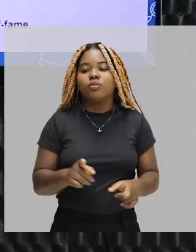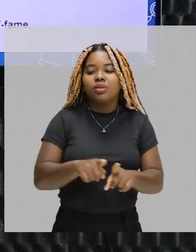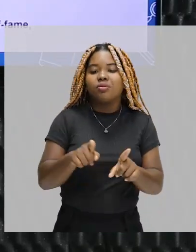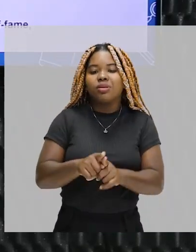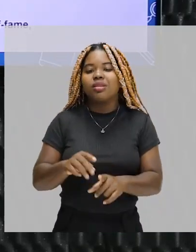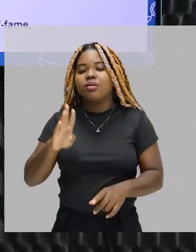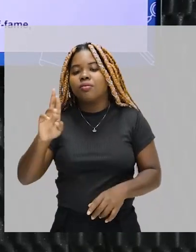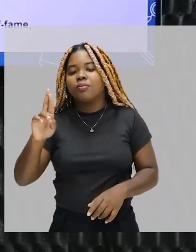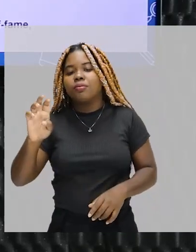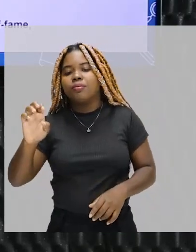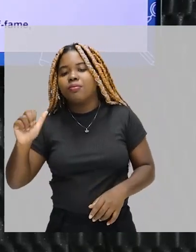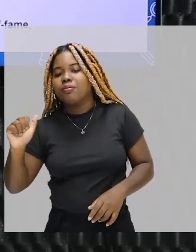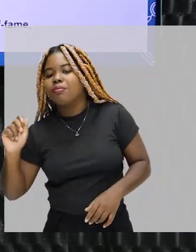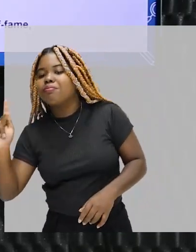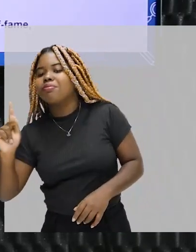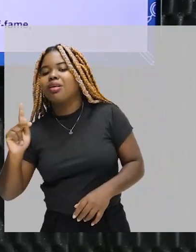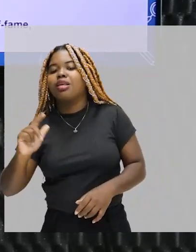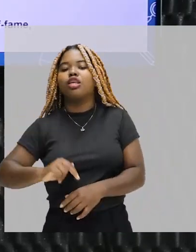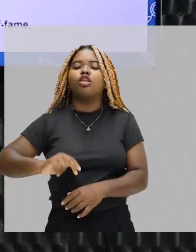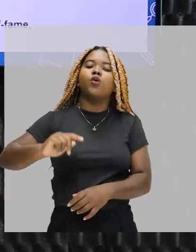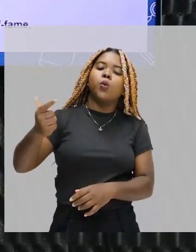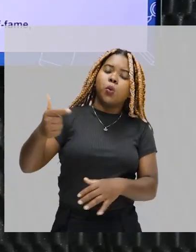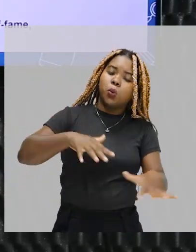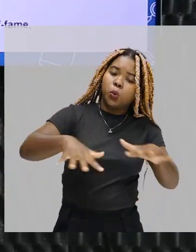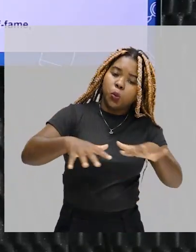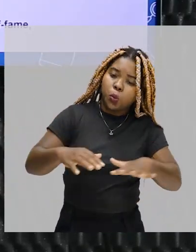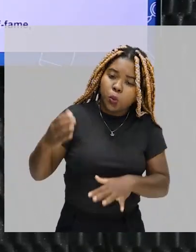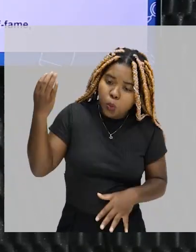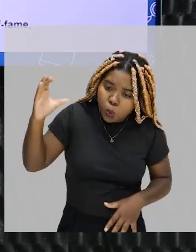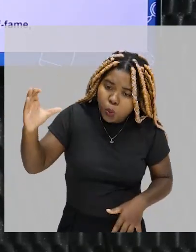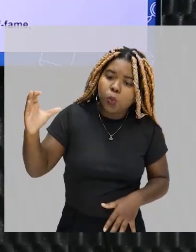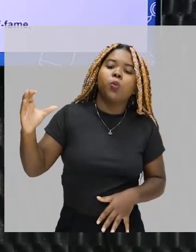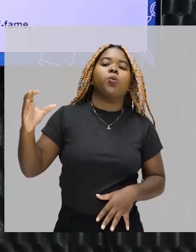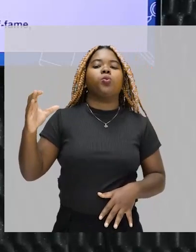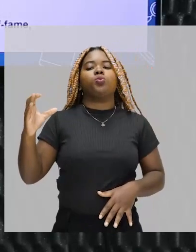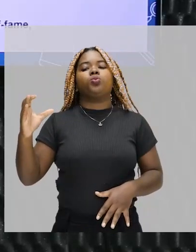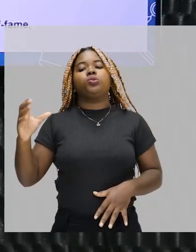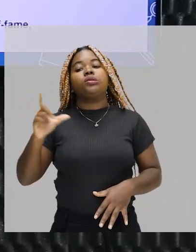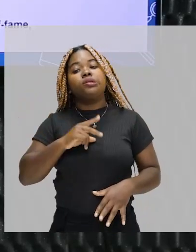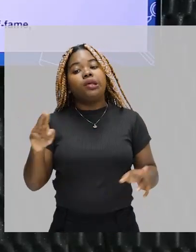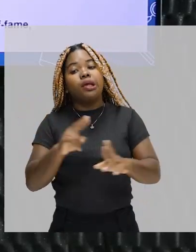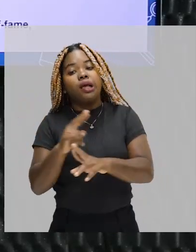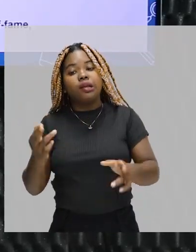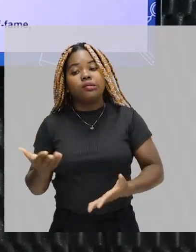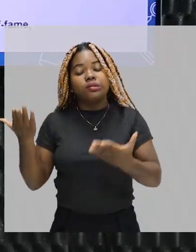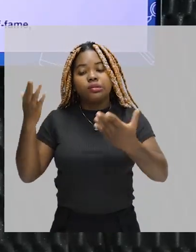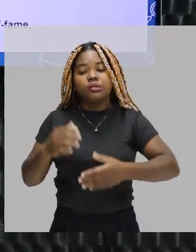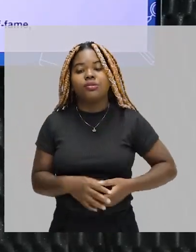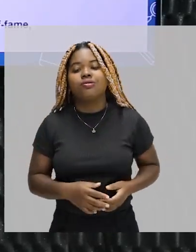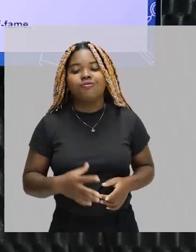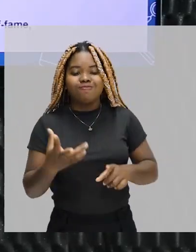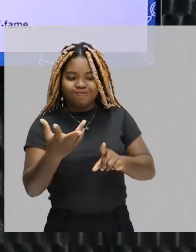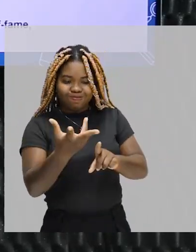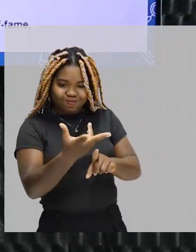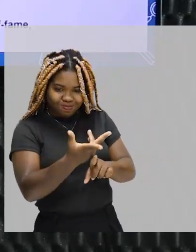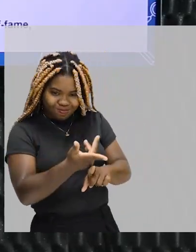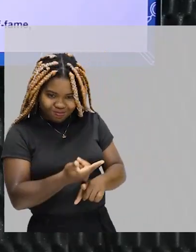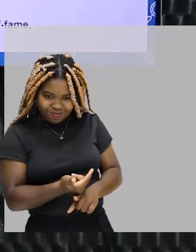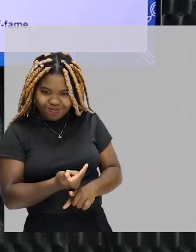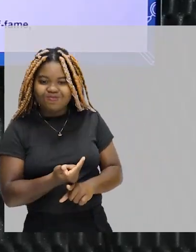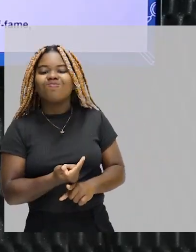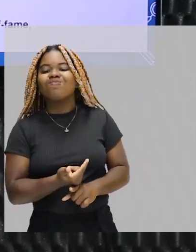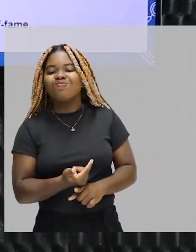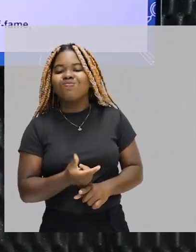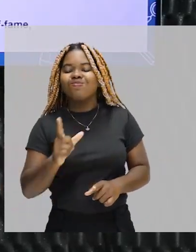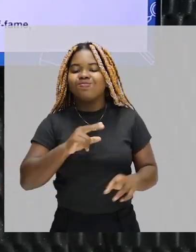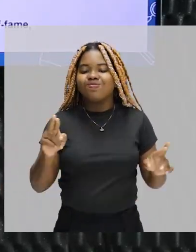street dance, o rap e outras manifestações culturais e artísticas fazem parte do hip-hop. Ou seja, a arte faz parte do hip